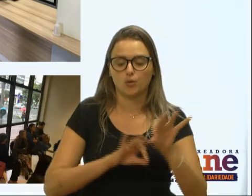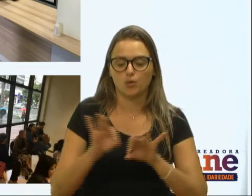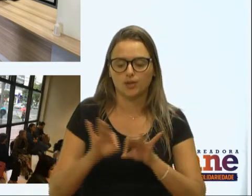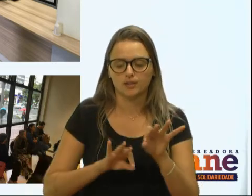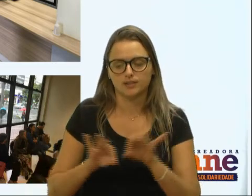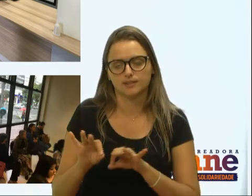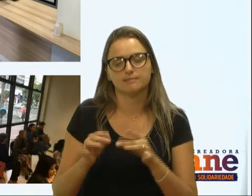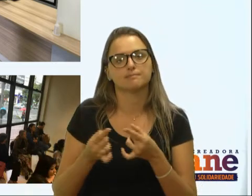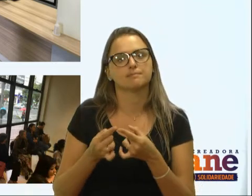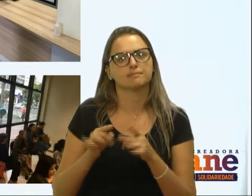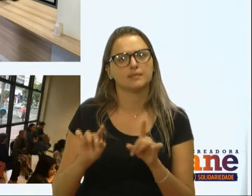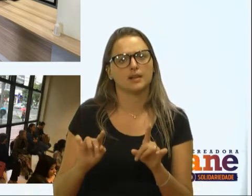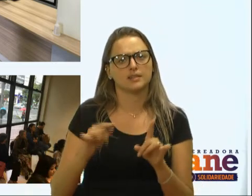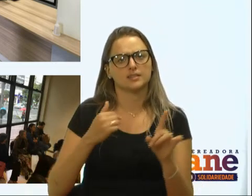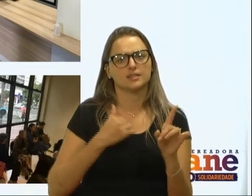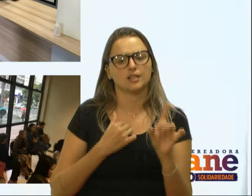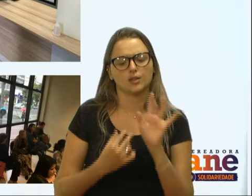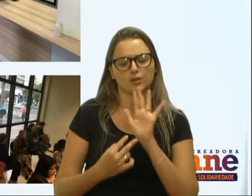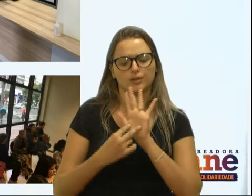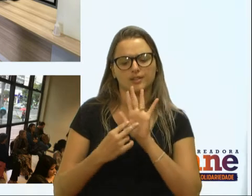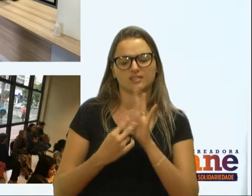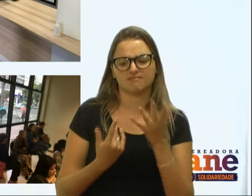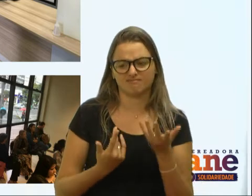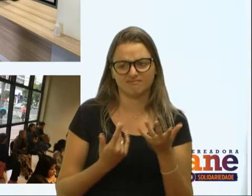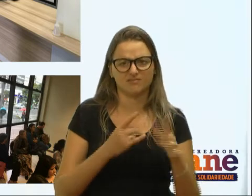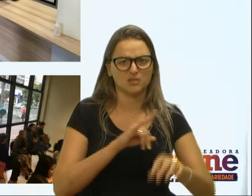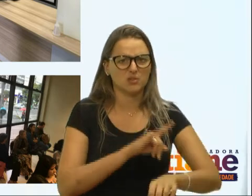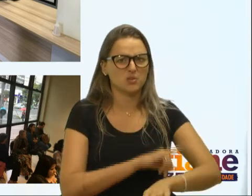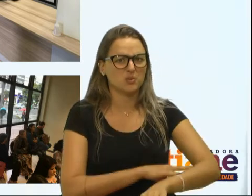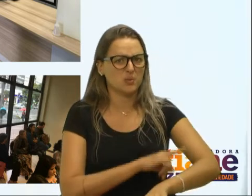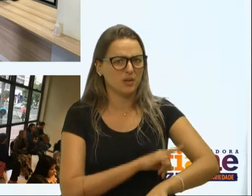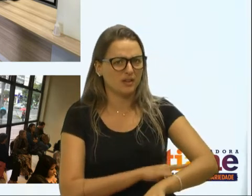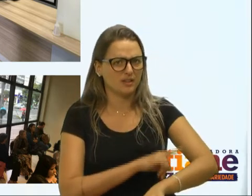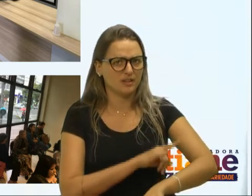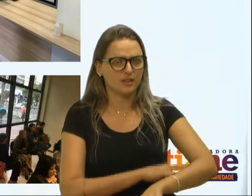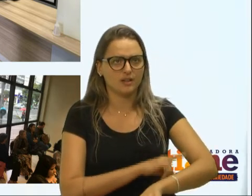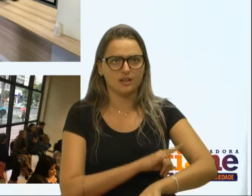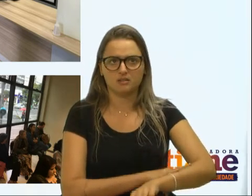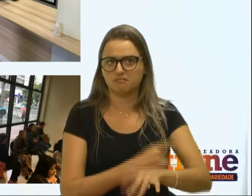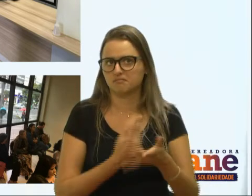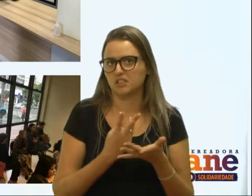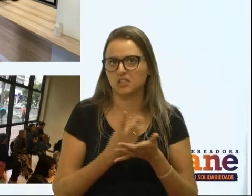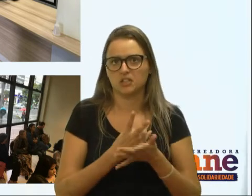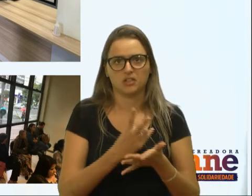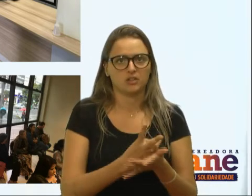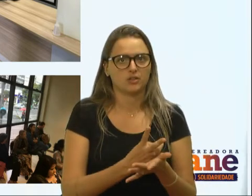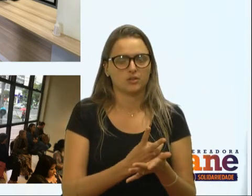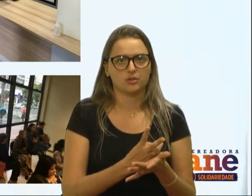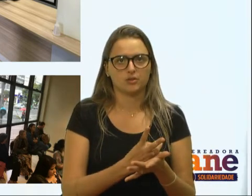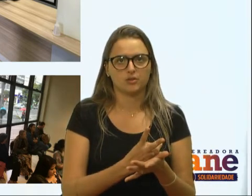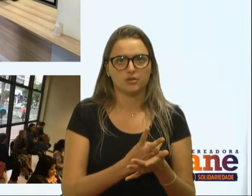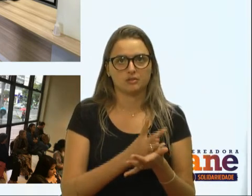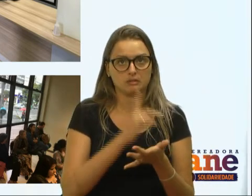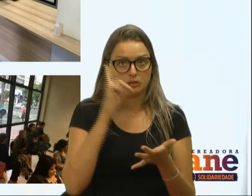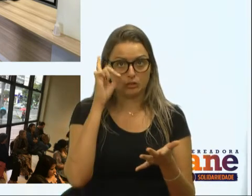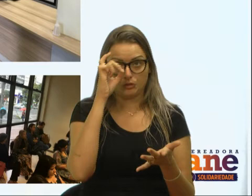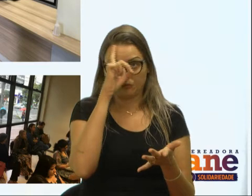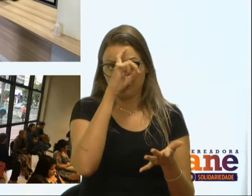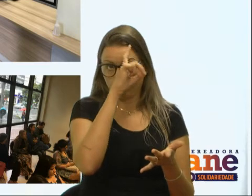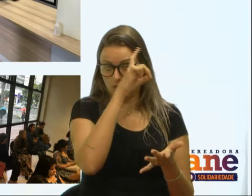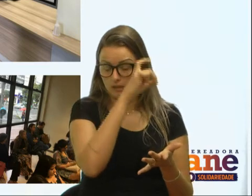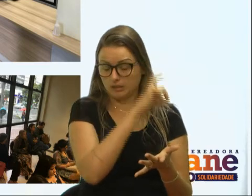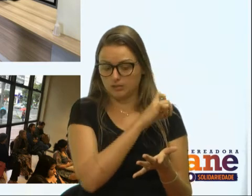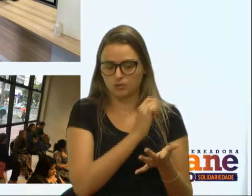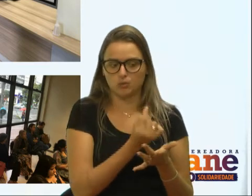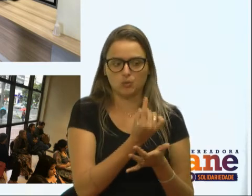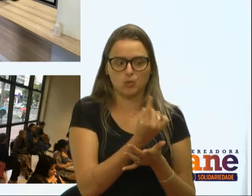mesmo assim, chamou a atenção a questão dos banheiros. Os banheiros, então, eles estão com dificuldades, um